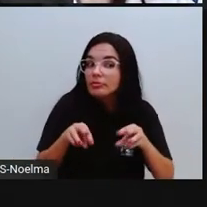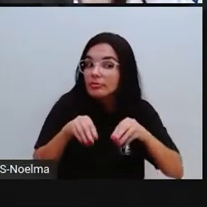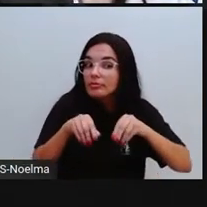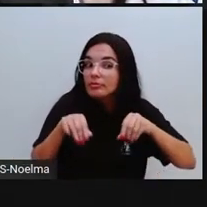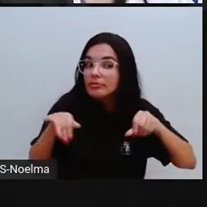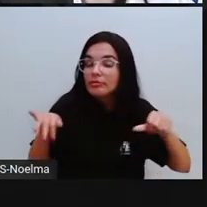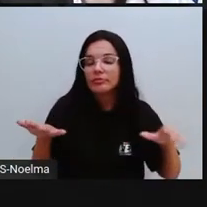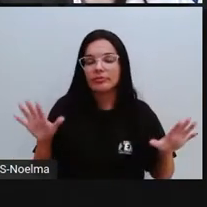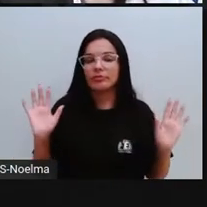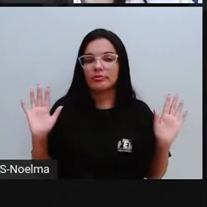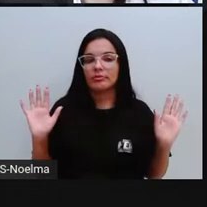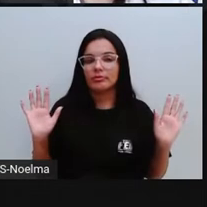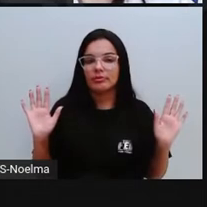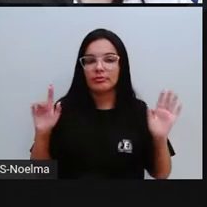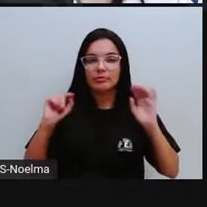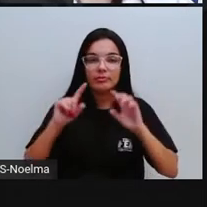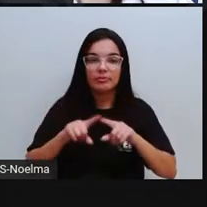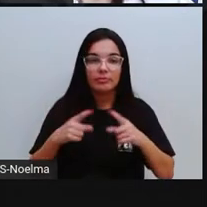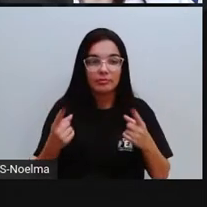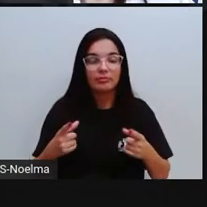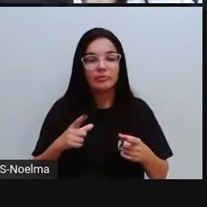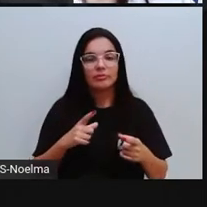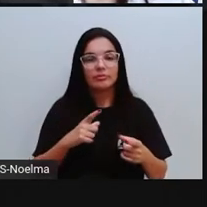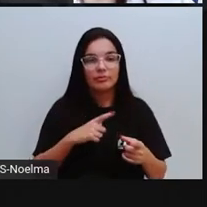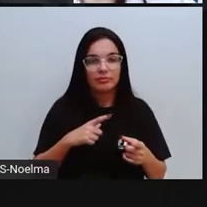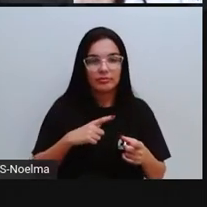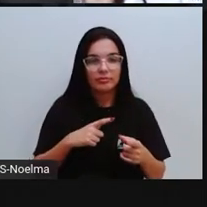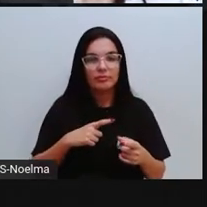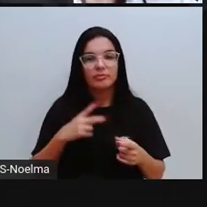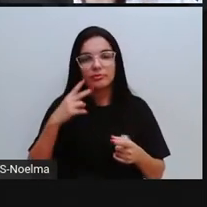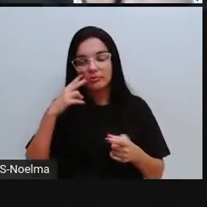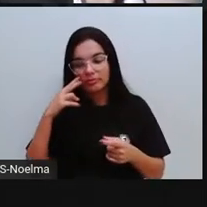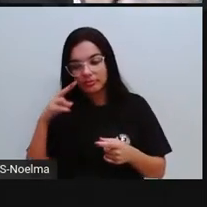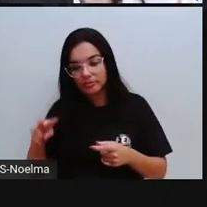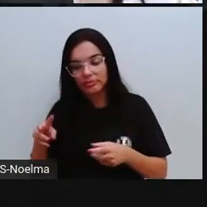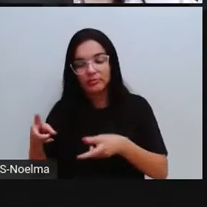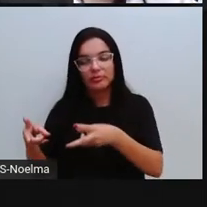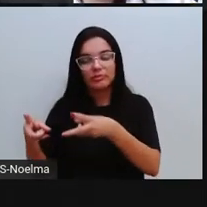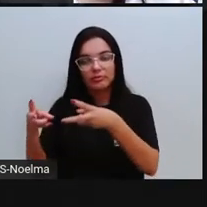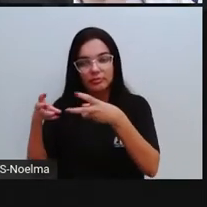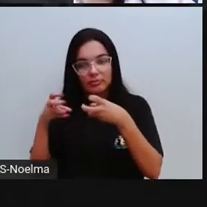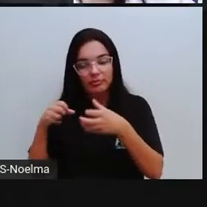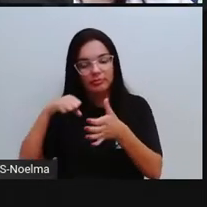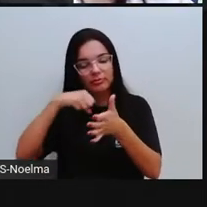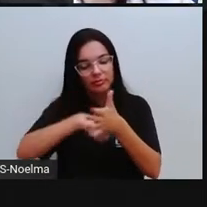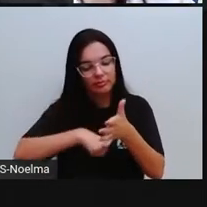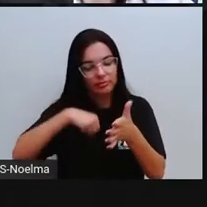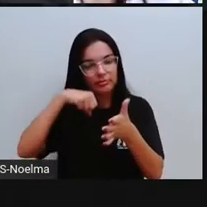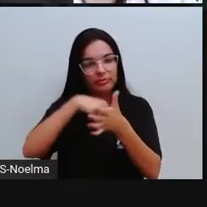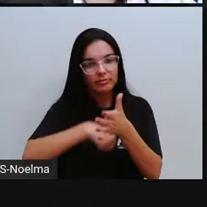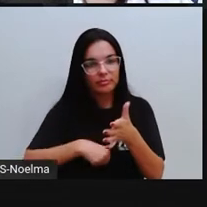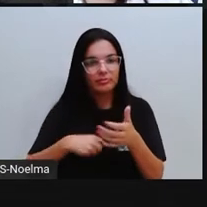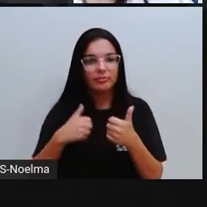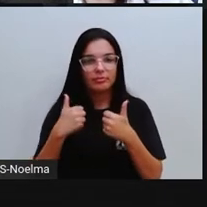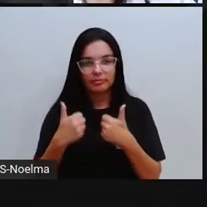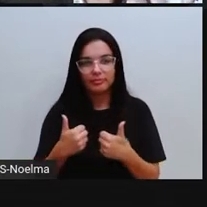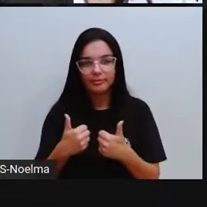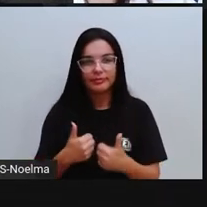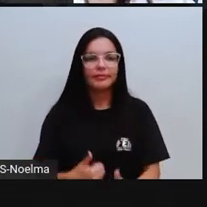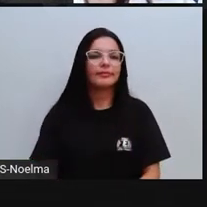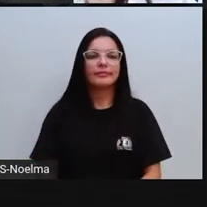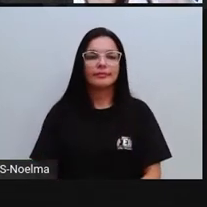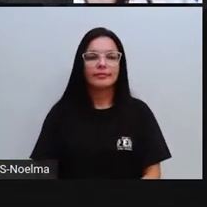certo? Mas eles conseguiram aí, esse reconhecimento através, né, de muita luta aí, tá bom?